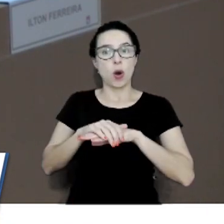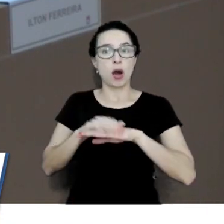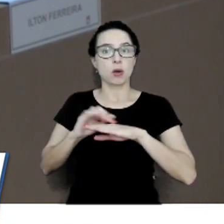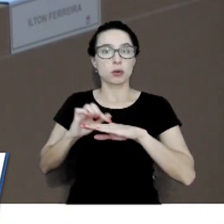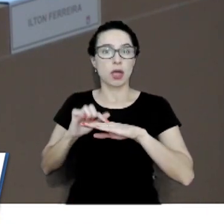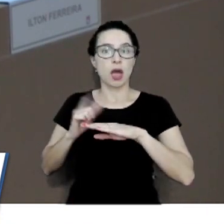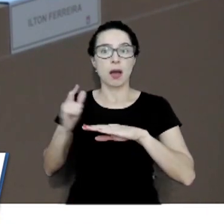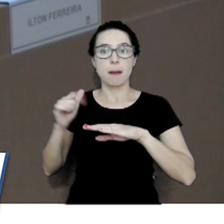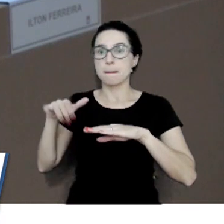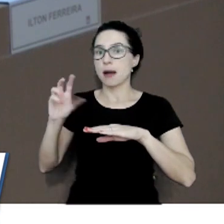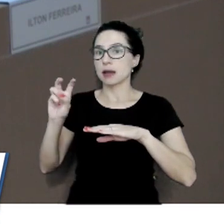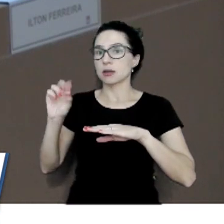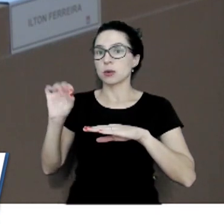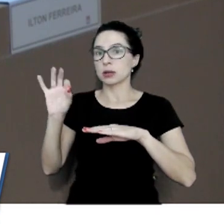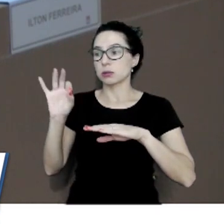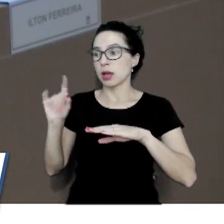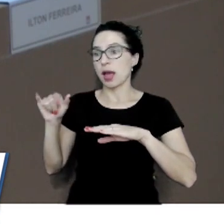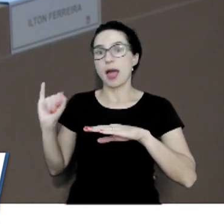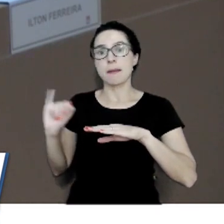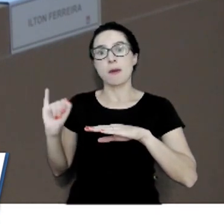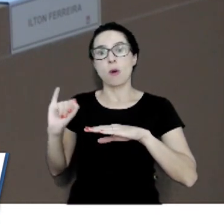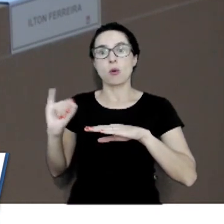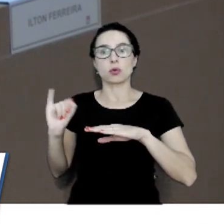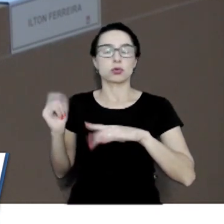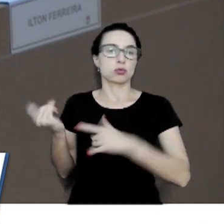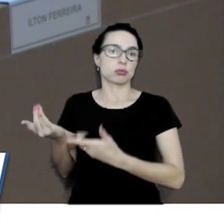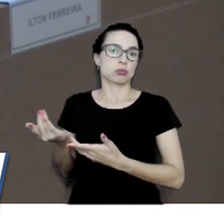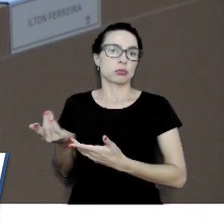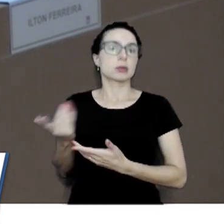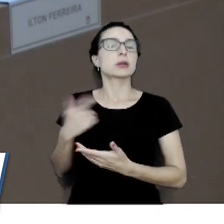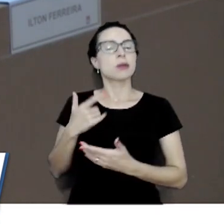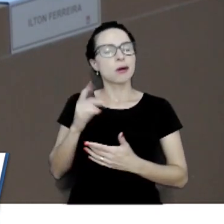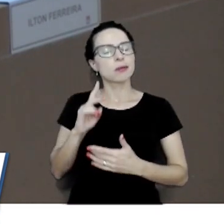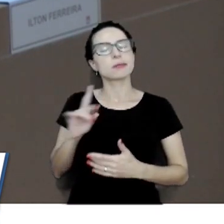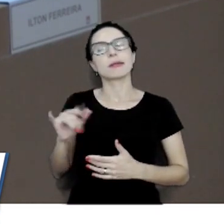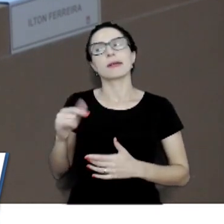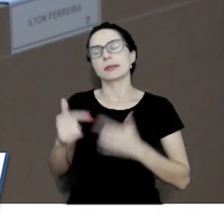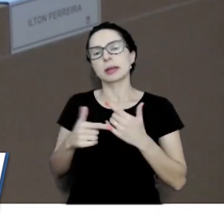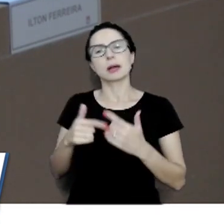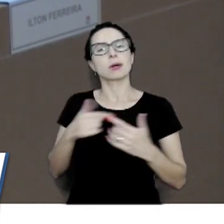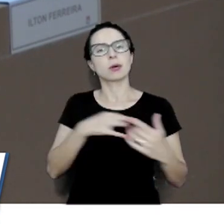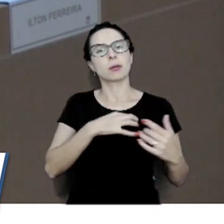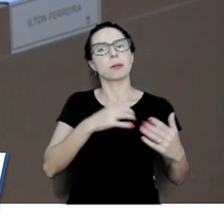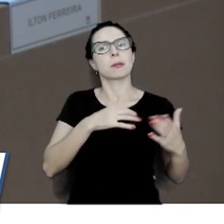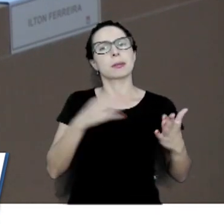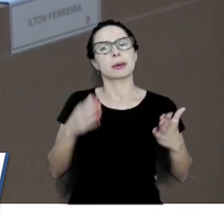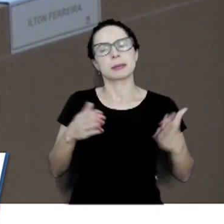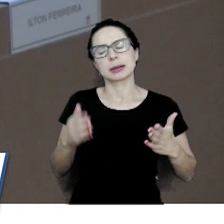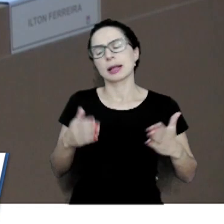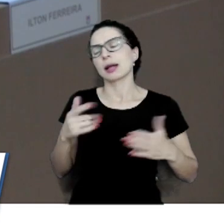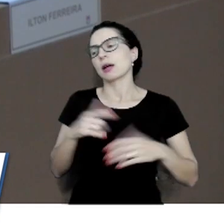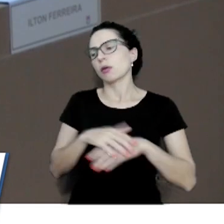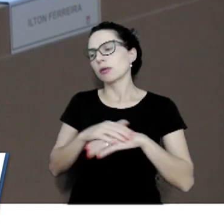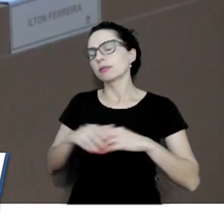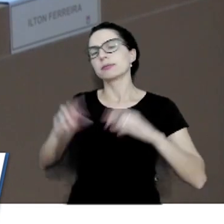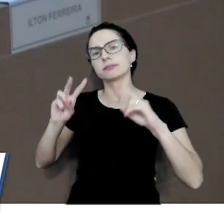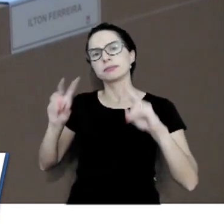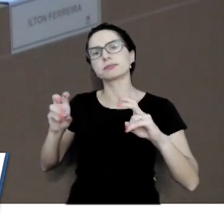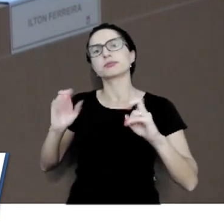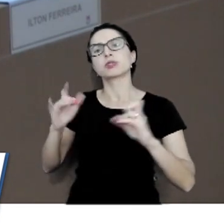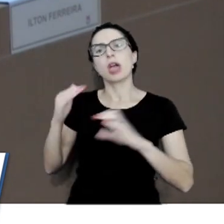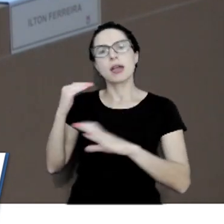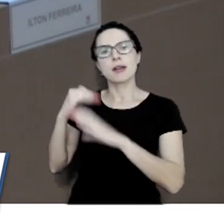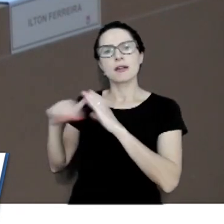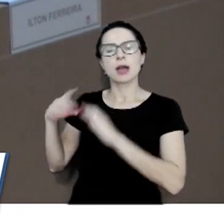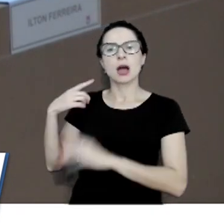calçado hoje vem dos impostos. E a gente já vem trabalhando nisso, desde o primeiro mandato, a gente conversando sobre isso, já enviamos para a Dra.